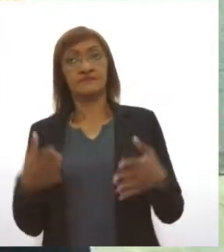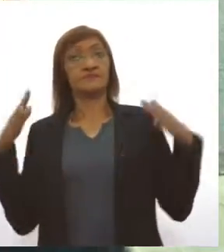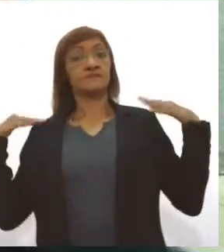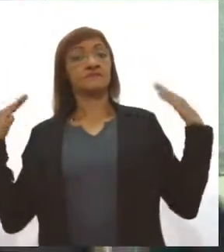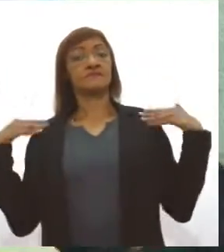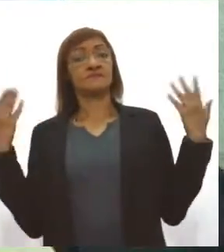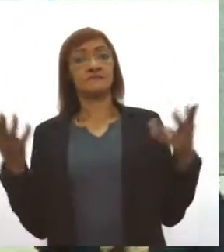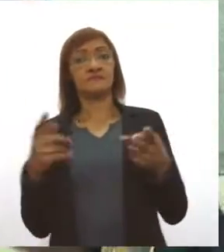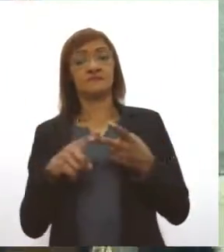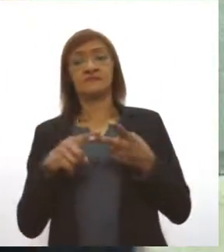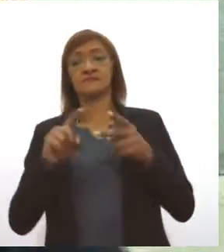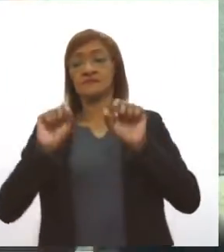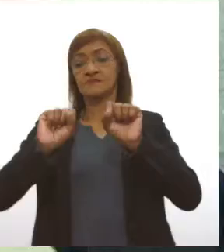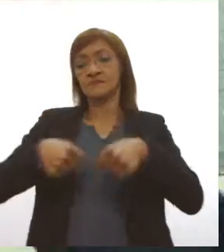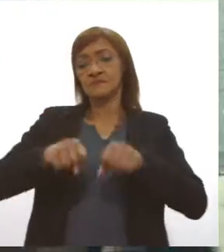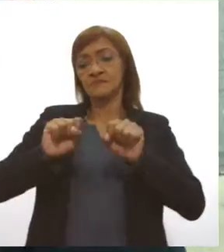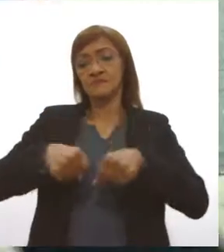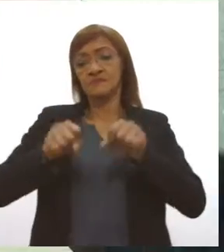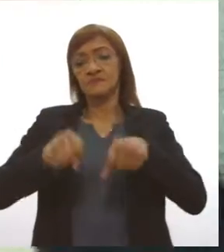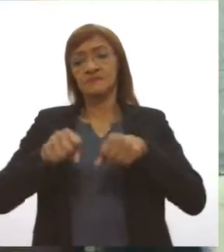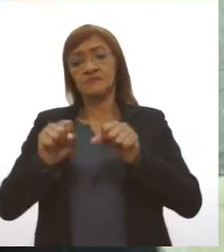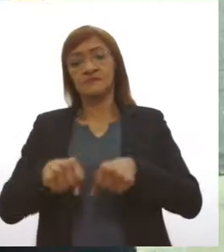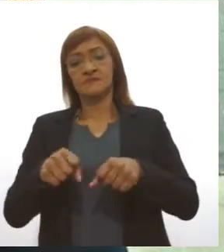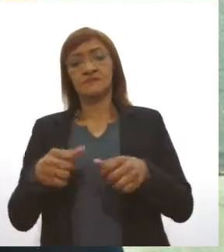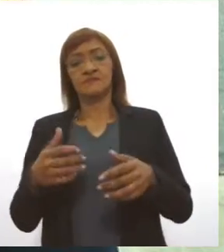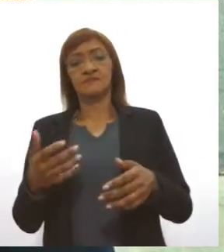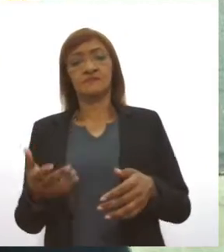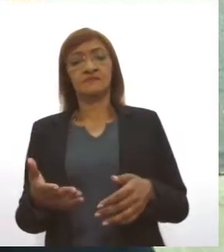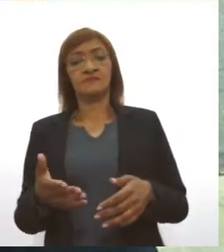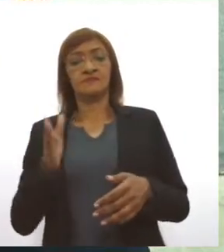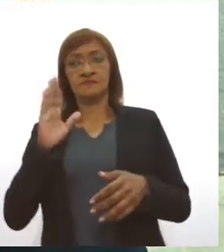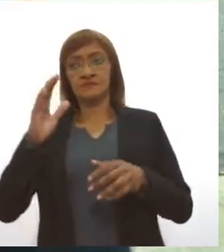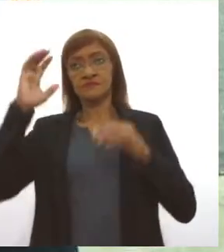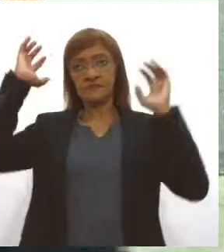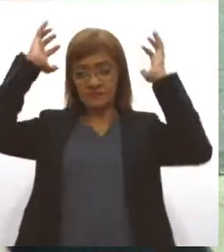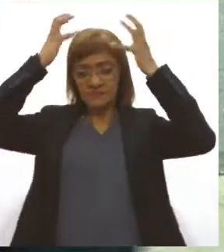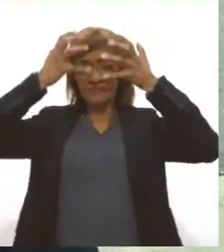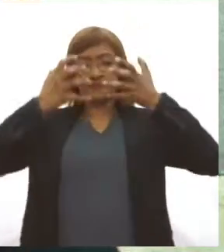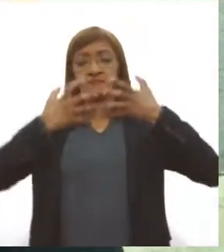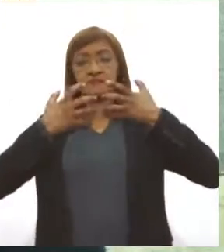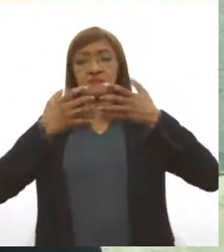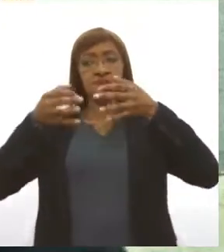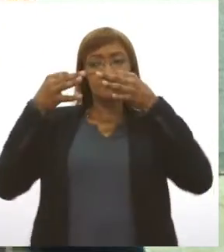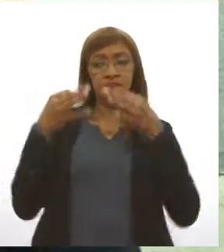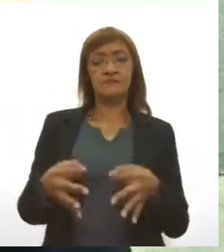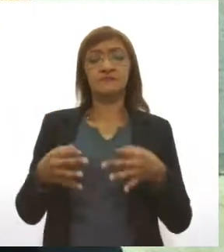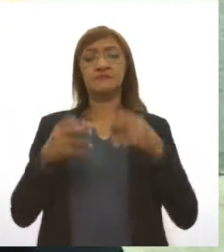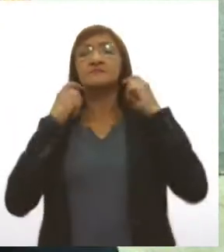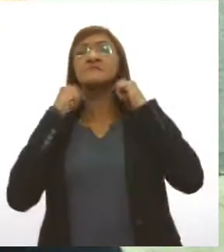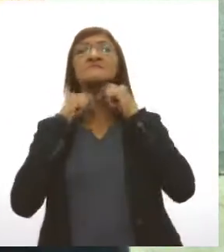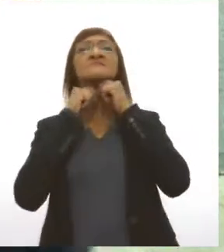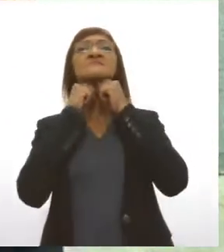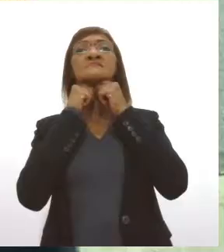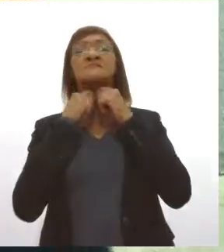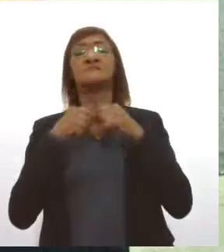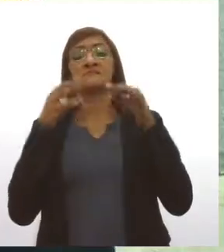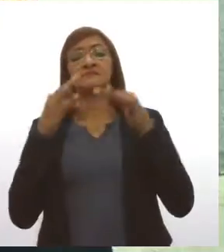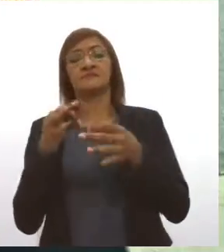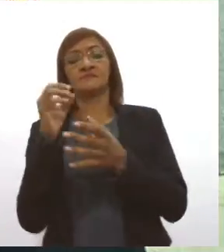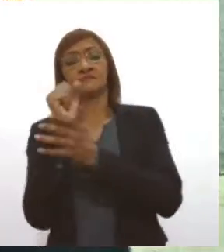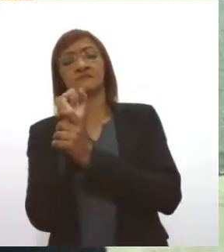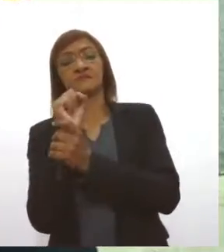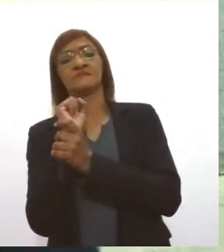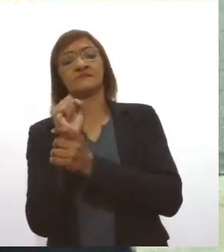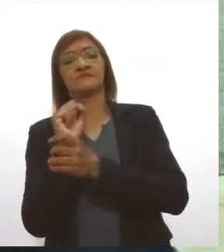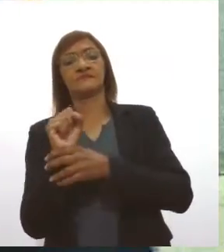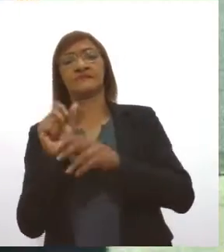Para motocicleta, o motoqueiro está com o seu capacete devidamente afivelado, se possível utilizar os equipamentos de segurança, cotoveleira,